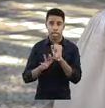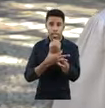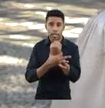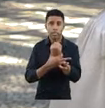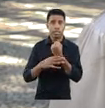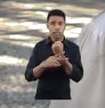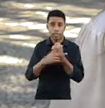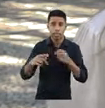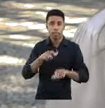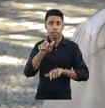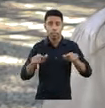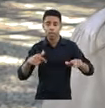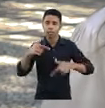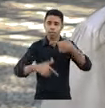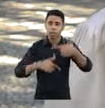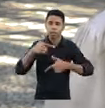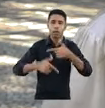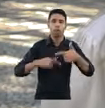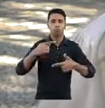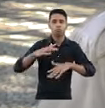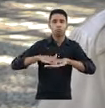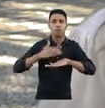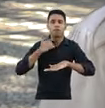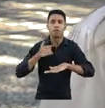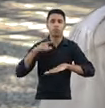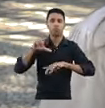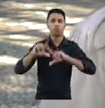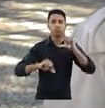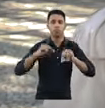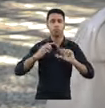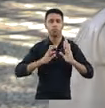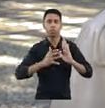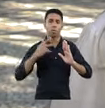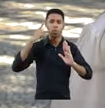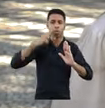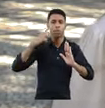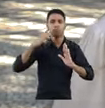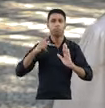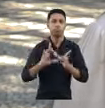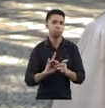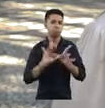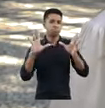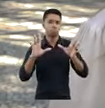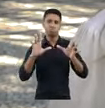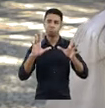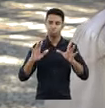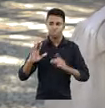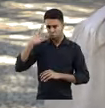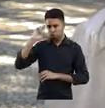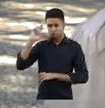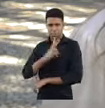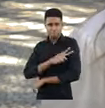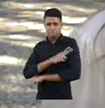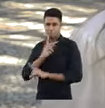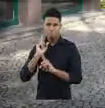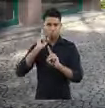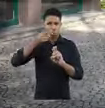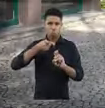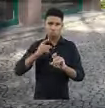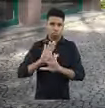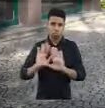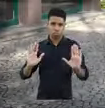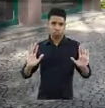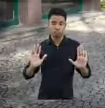de que os trabalhadores podem ter as suas convicções Político-partidárias, sim, interferências do empregador